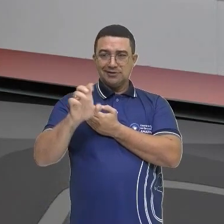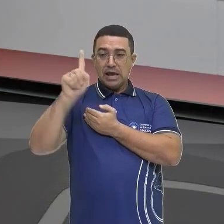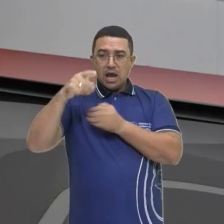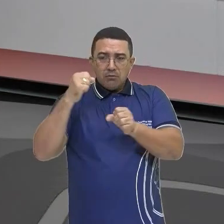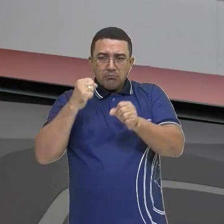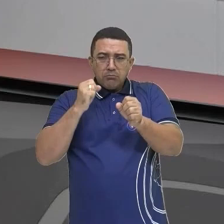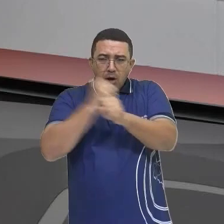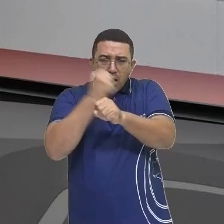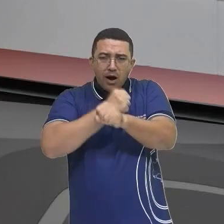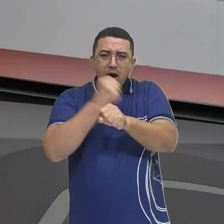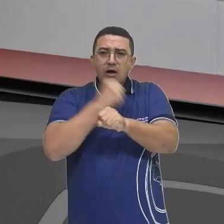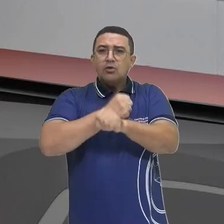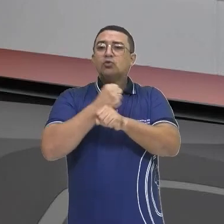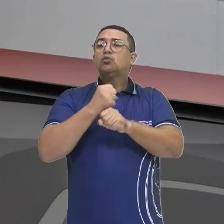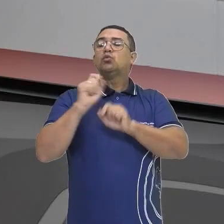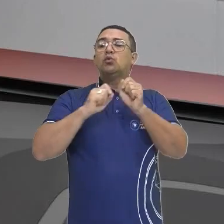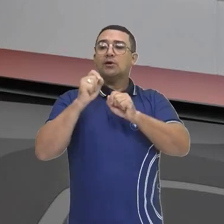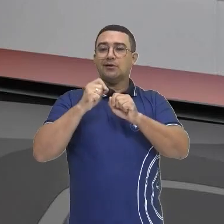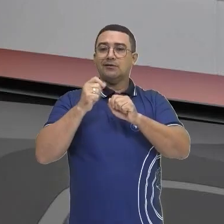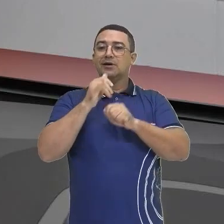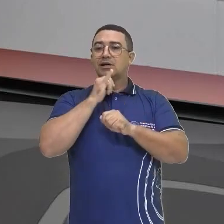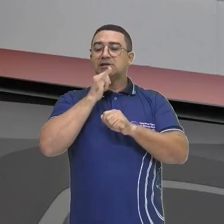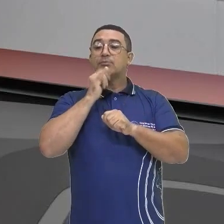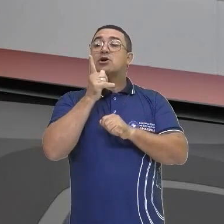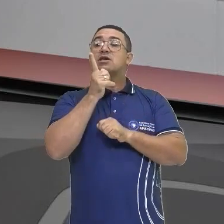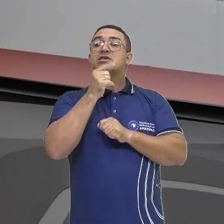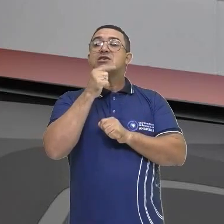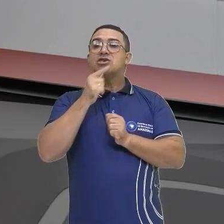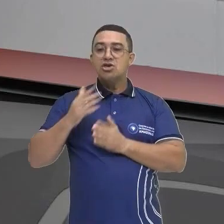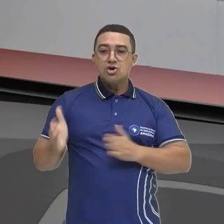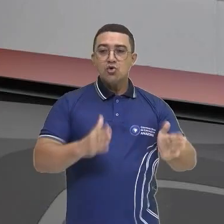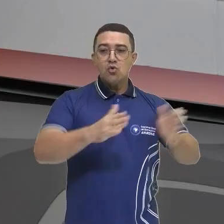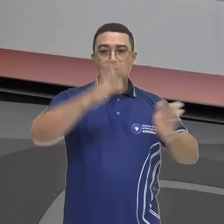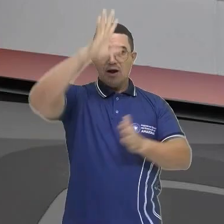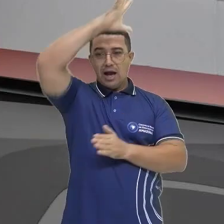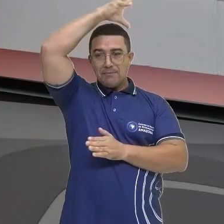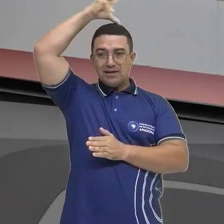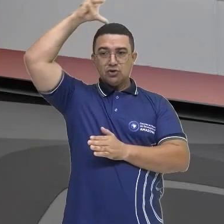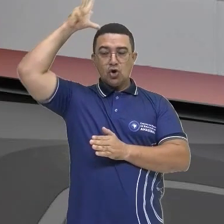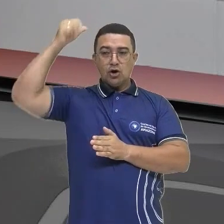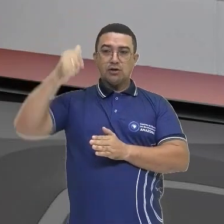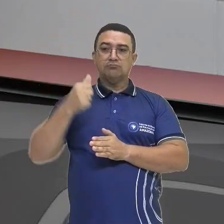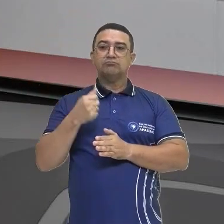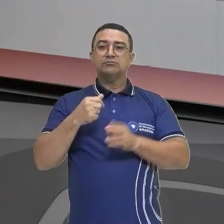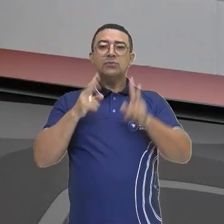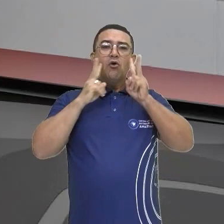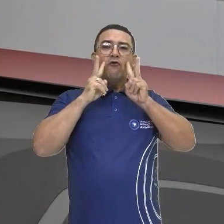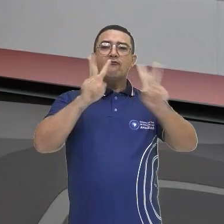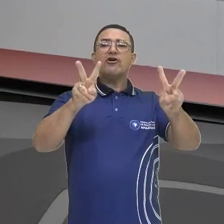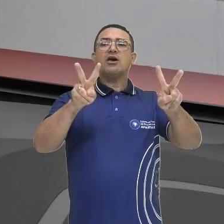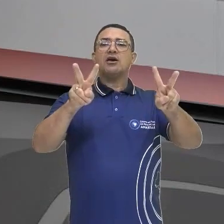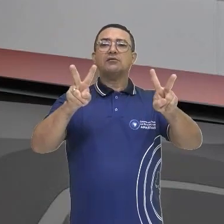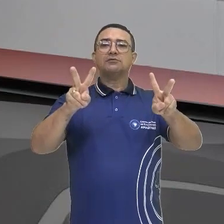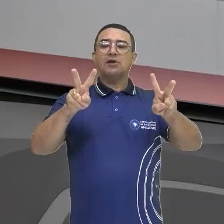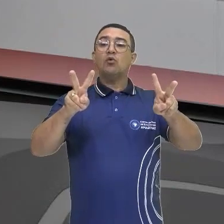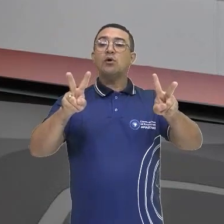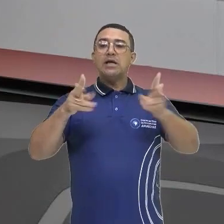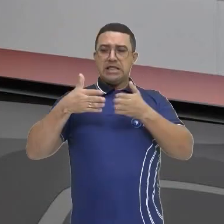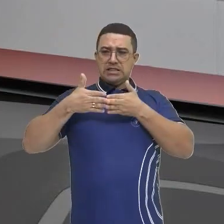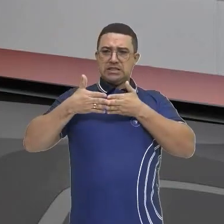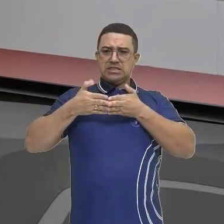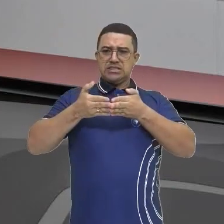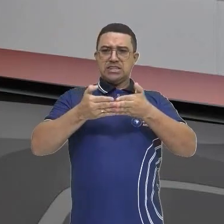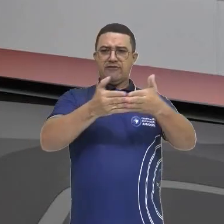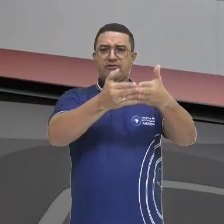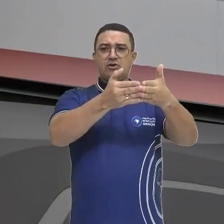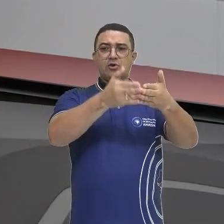construídos aí em frente ao Rio Amazonas, onde eles tinham aquela visão, né? De quem estava chegando, dos navios que